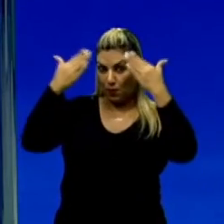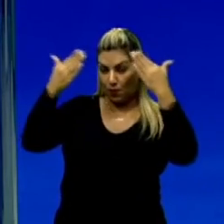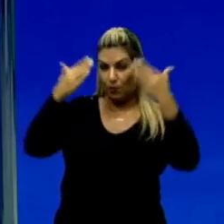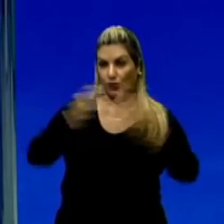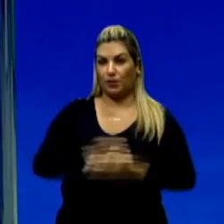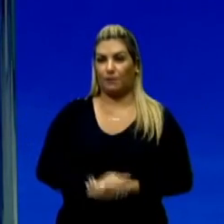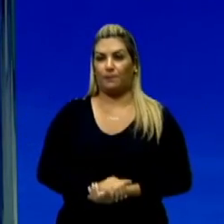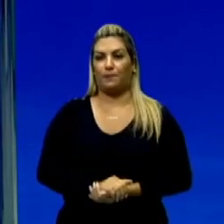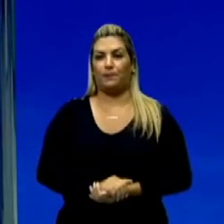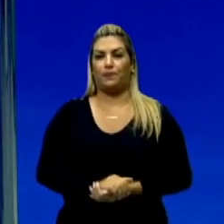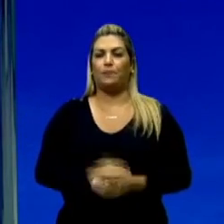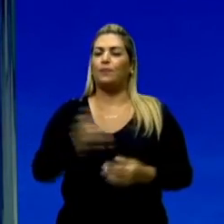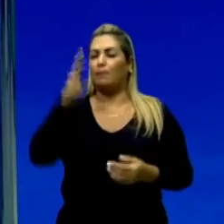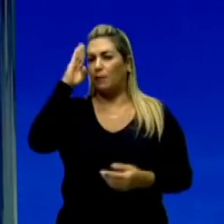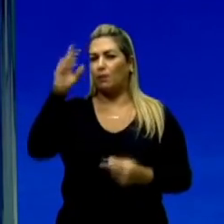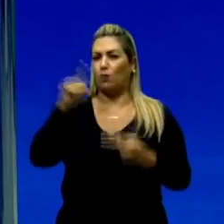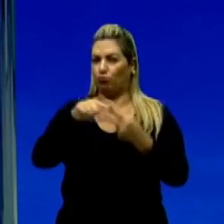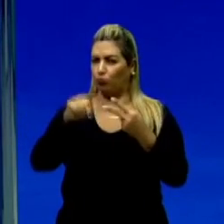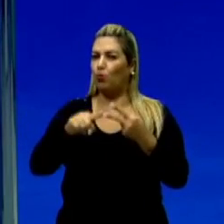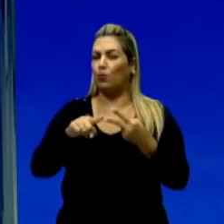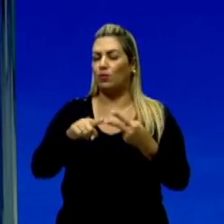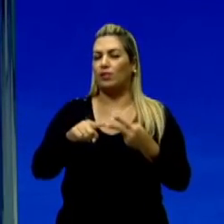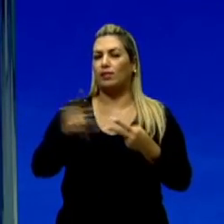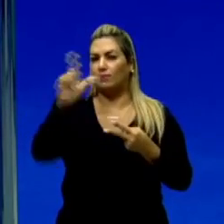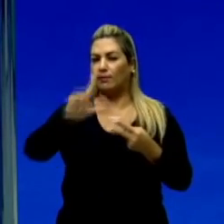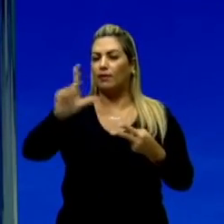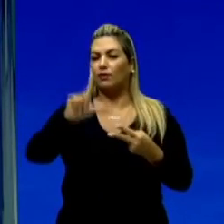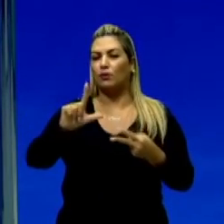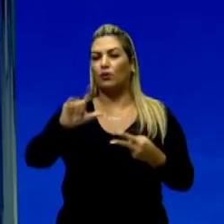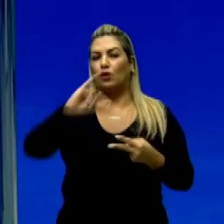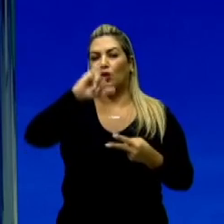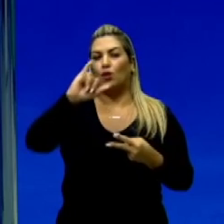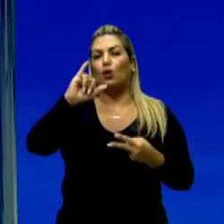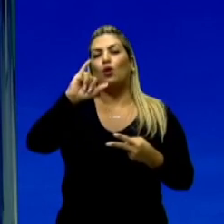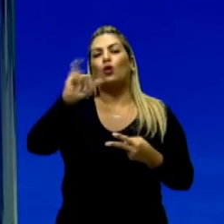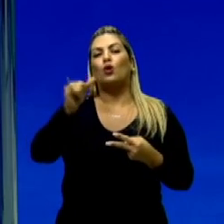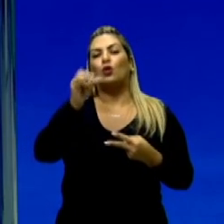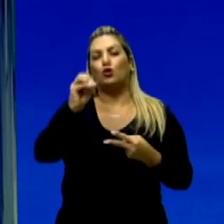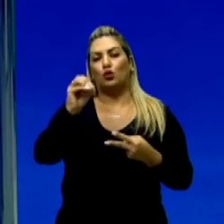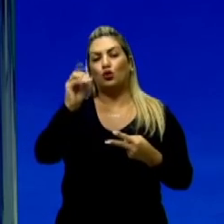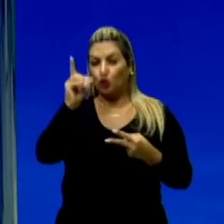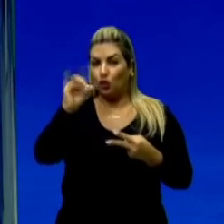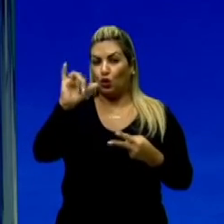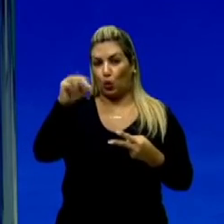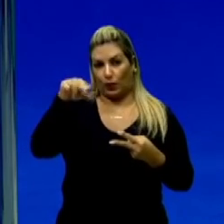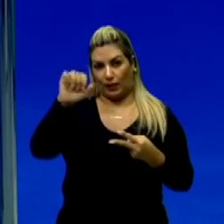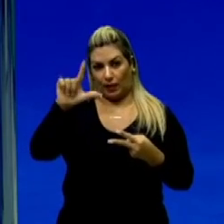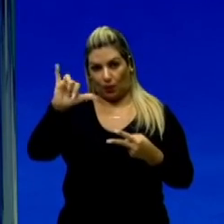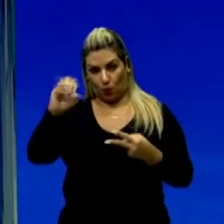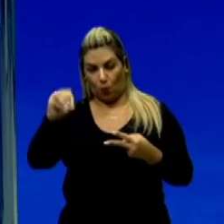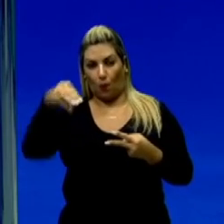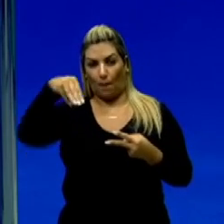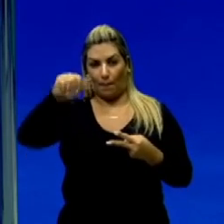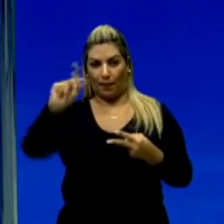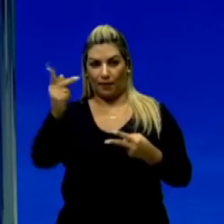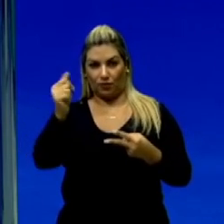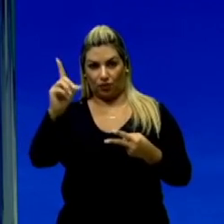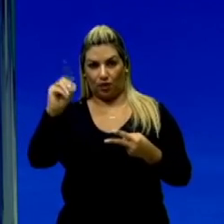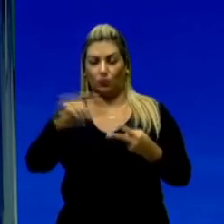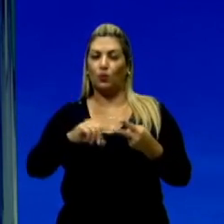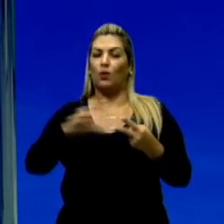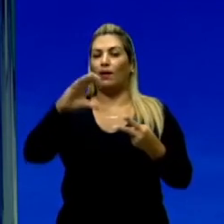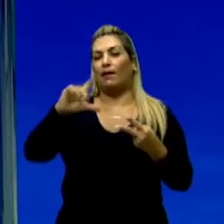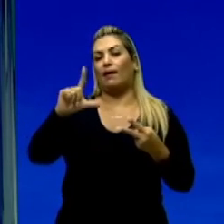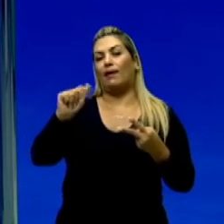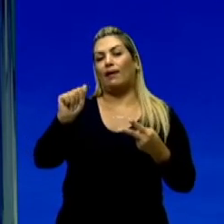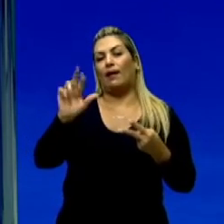nós podemos destacar aqui dois dessa literatura, Dionélio Machado e também a Clarice Lispector. Vamos falar